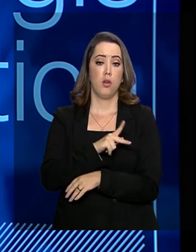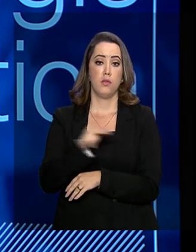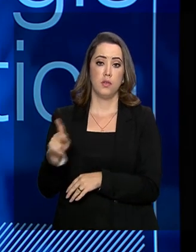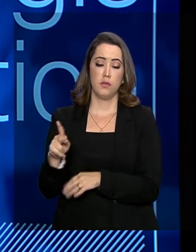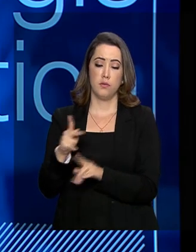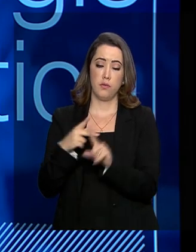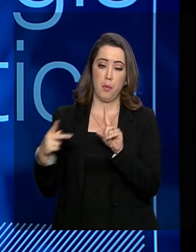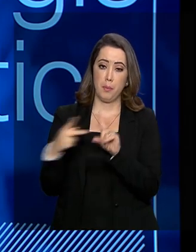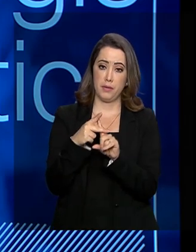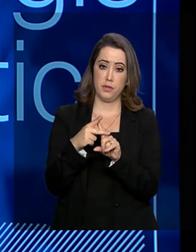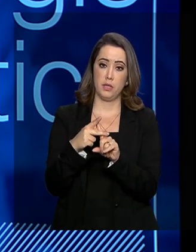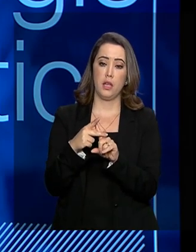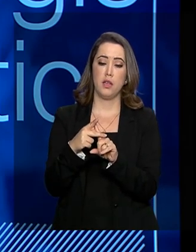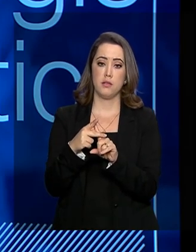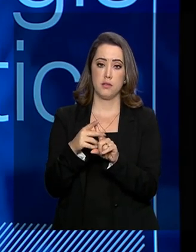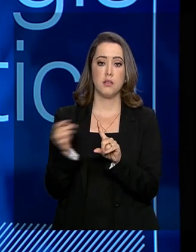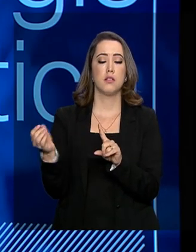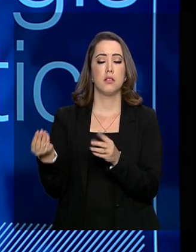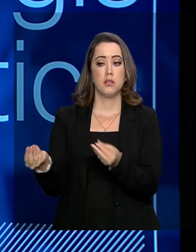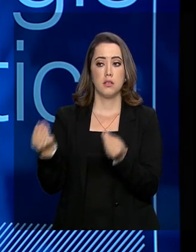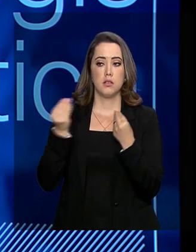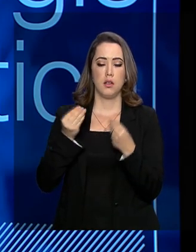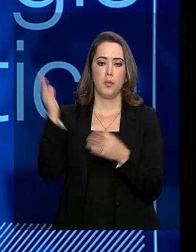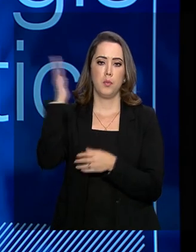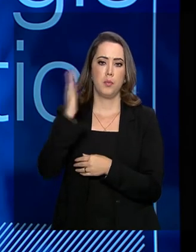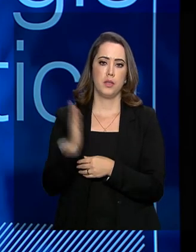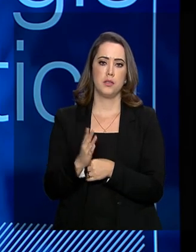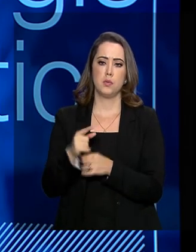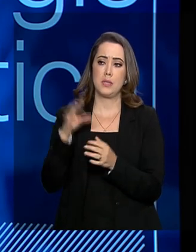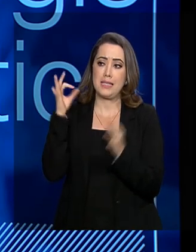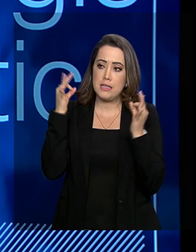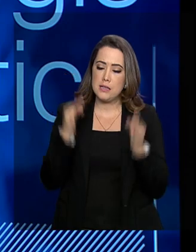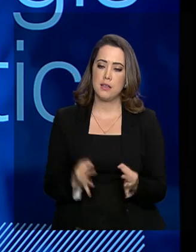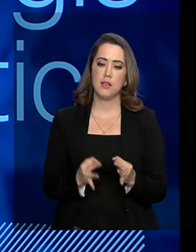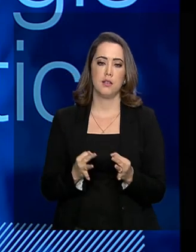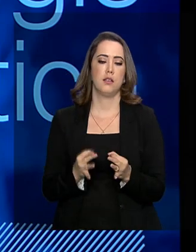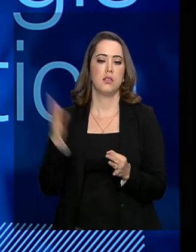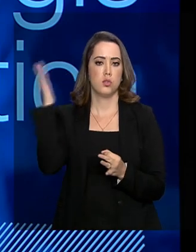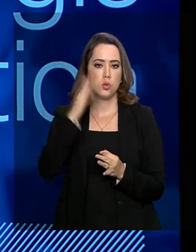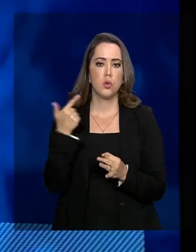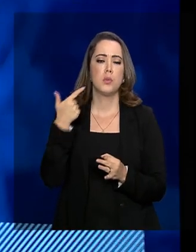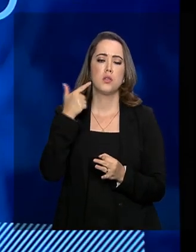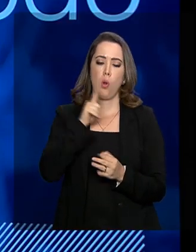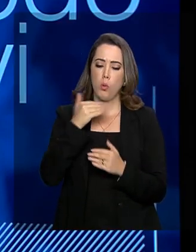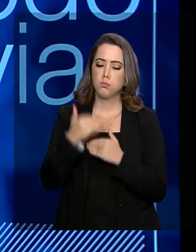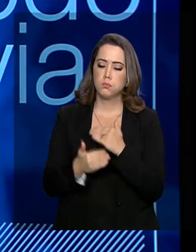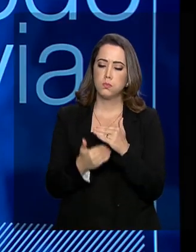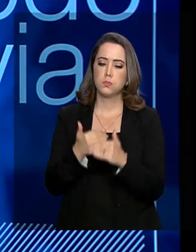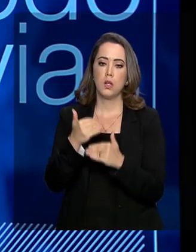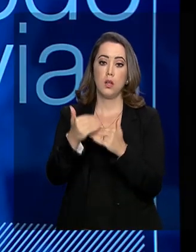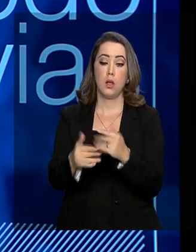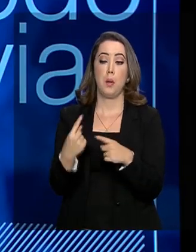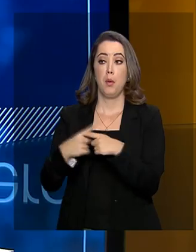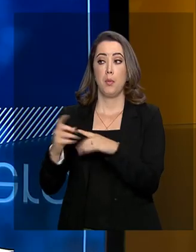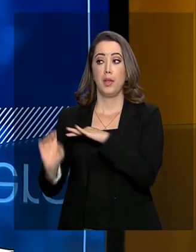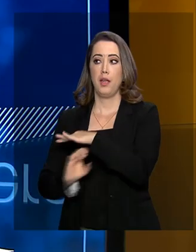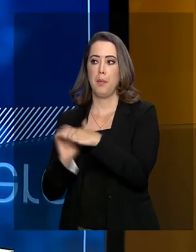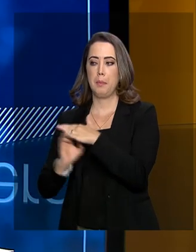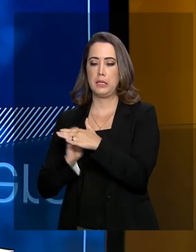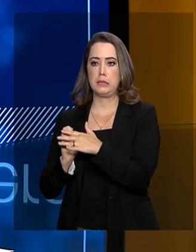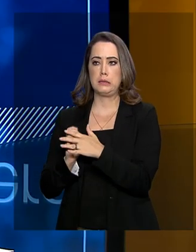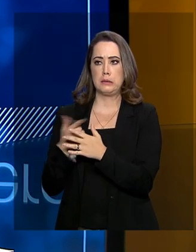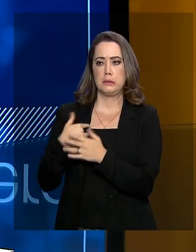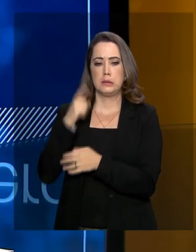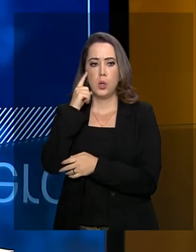o Brasil a certeza de que o país não vai entrar em insolvência. E isso, o investidor, ele fica muito preocupado aonde que ele vai